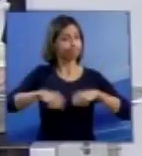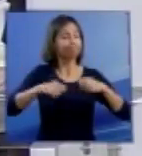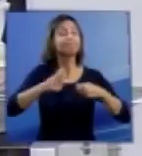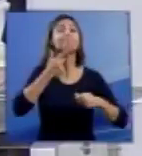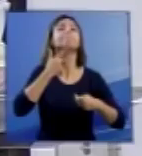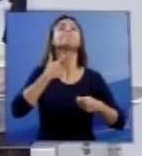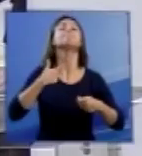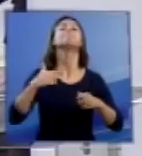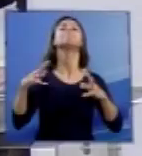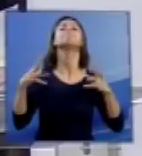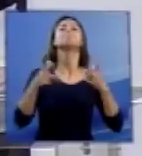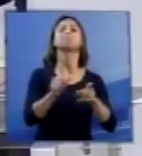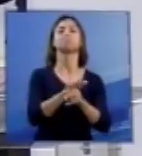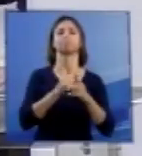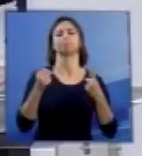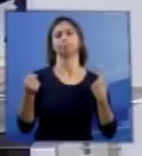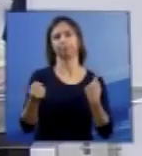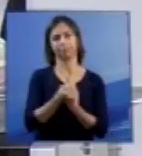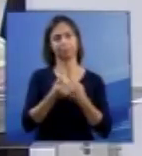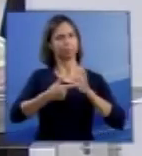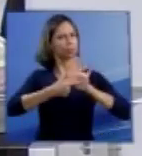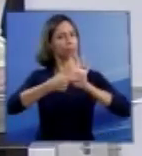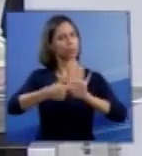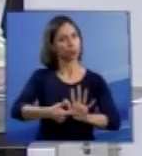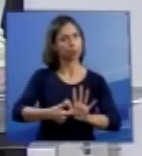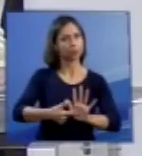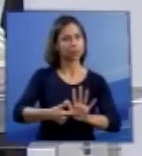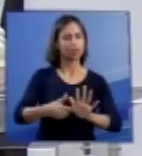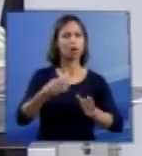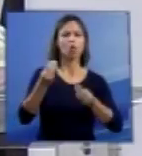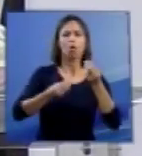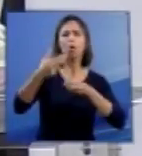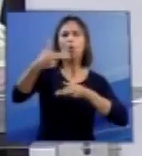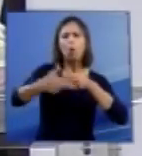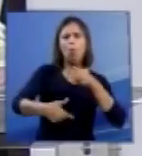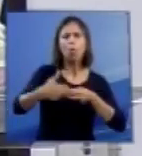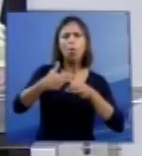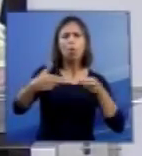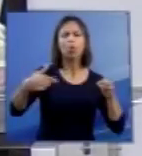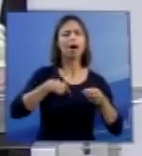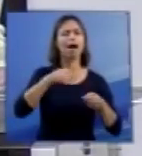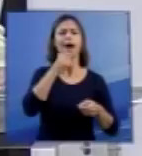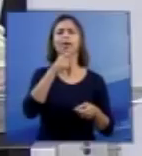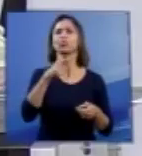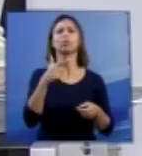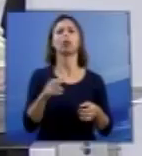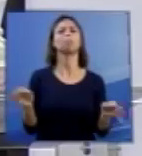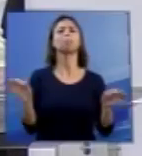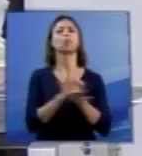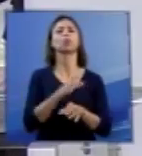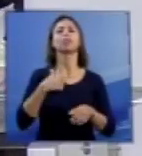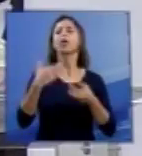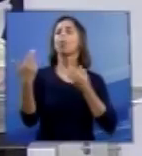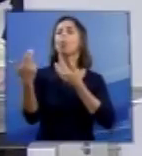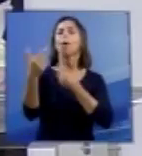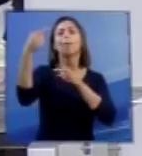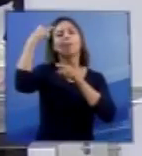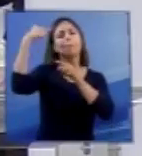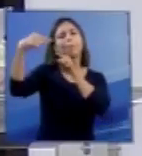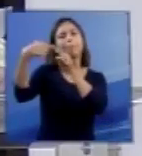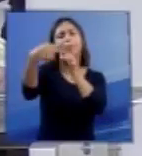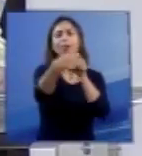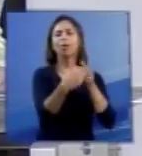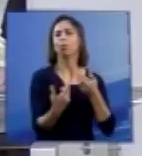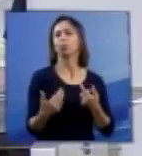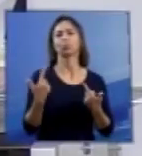da sociedade a respeito de questões sobre as quais ainda não se constituiu um consenso. No entanto,